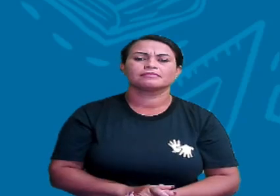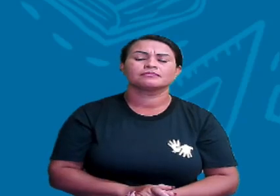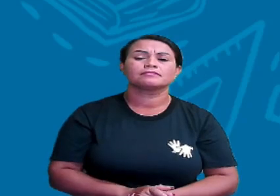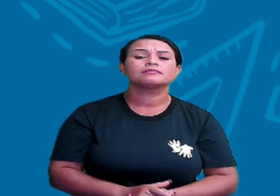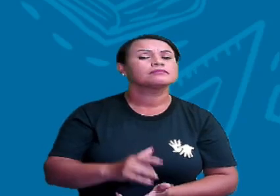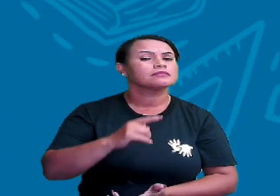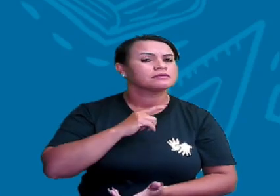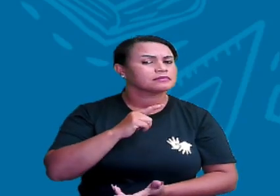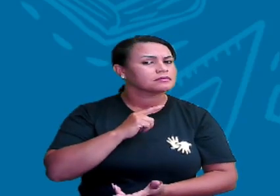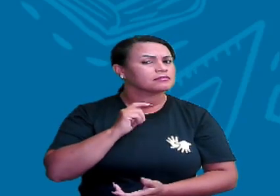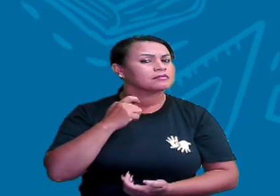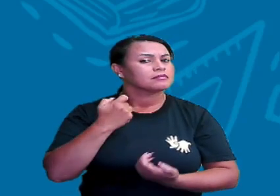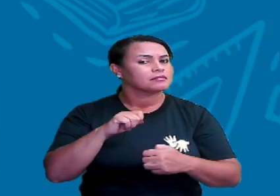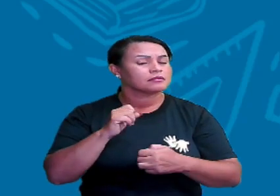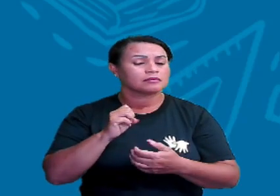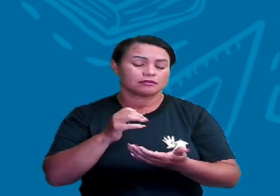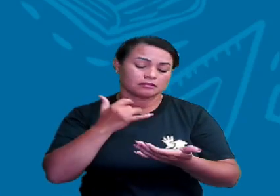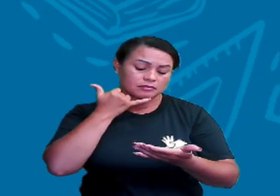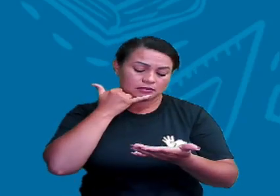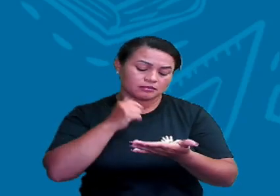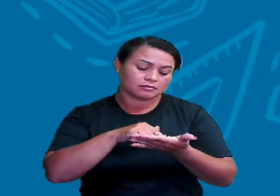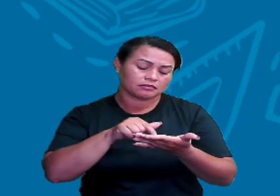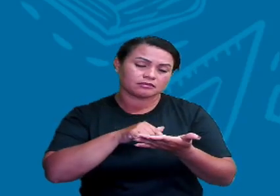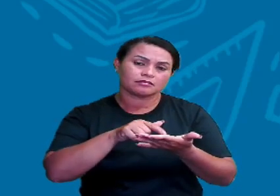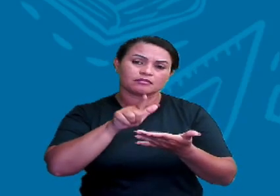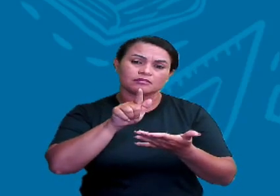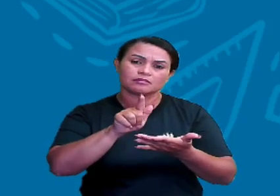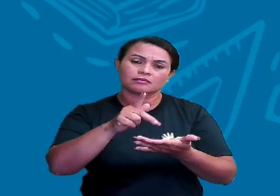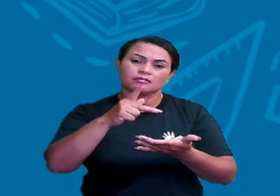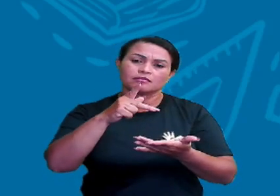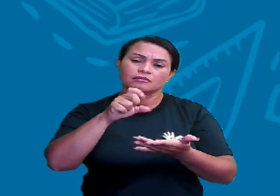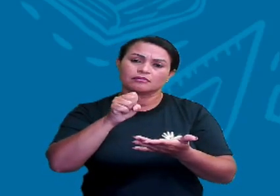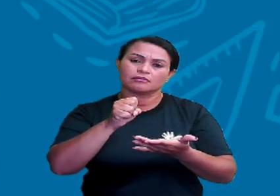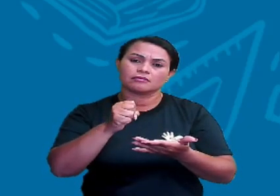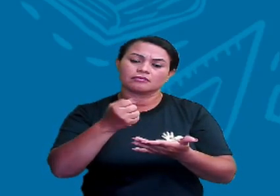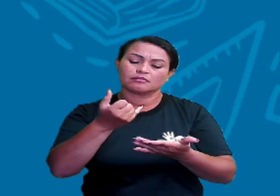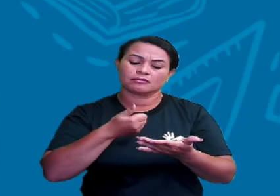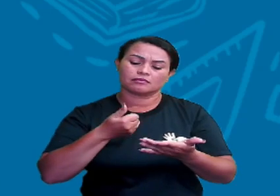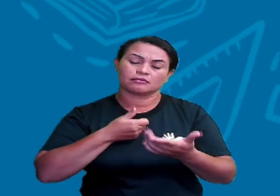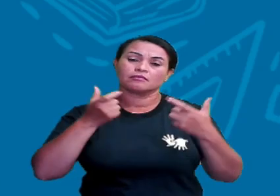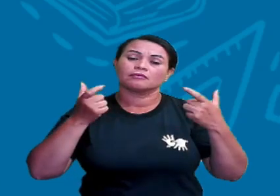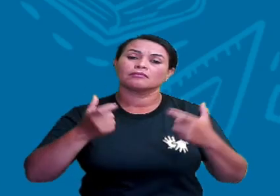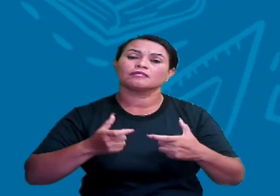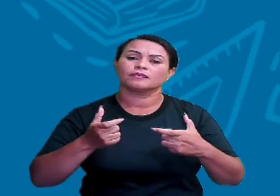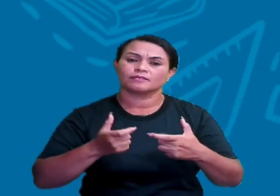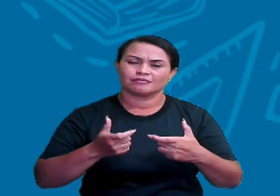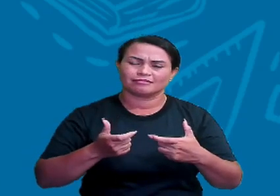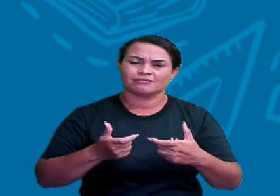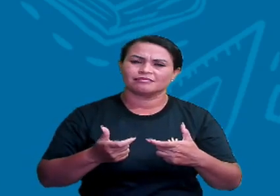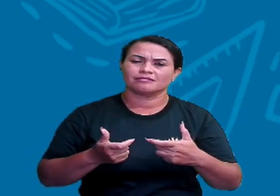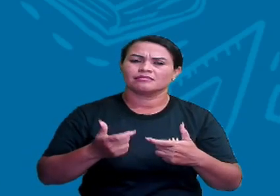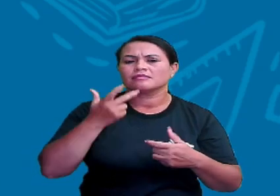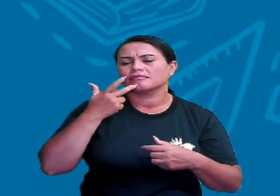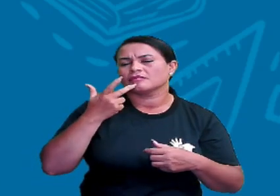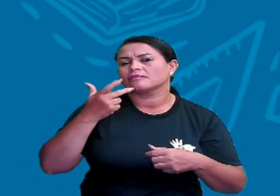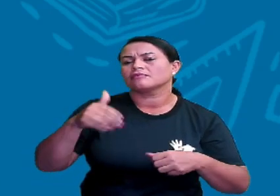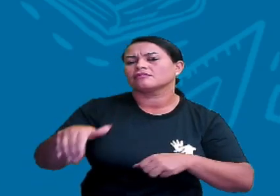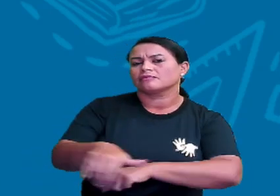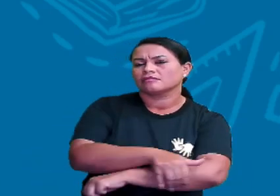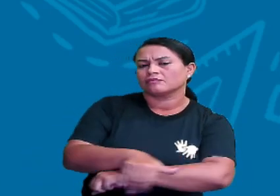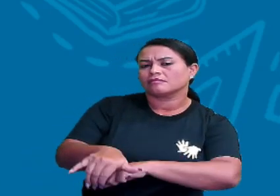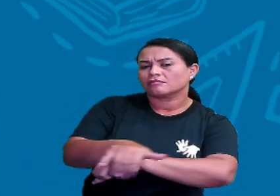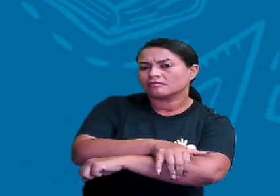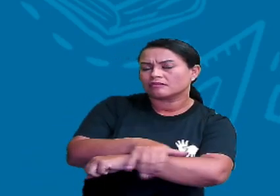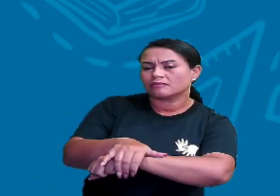Então, eu só preciso abrir o meu GPS, que ele vai me dizer onde é que eu estou. Ele diz a rua, ele